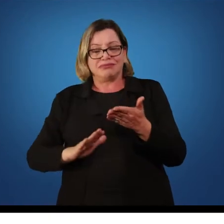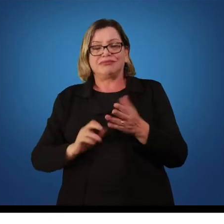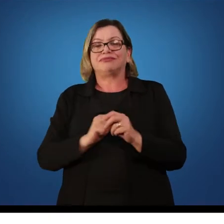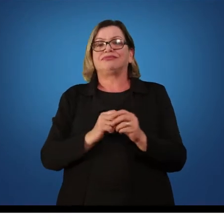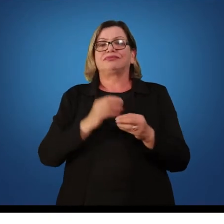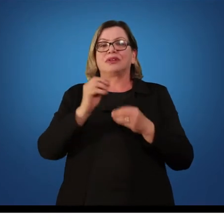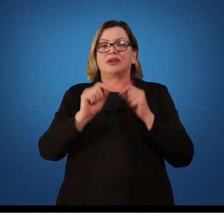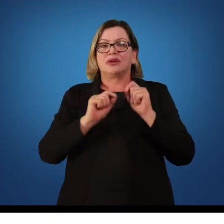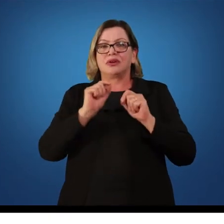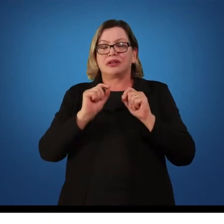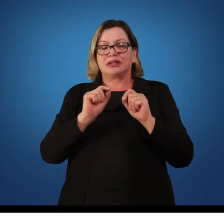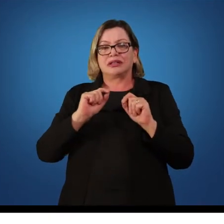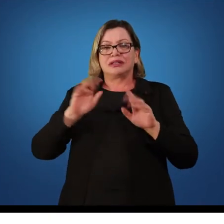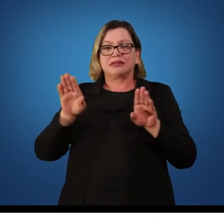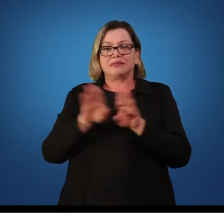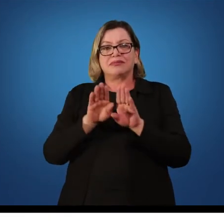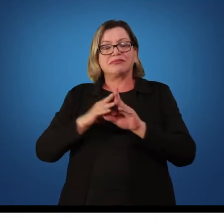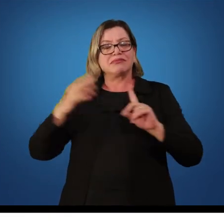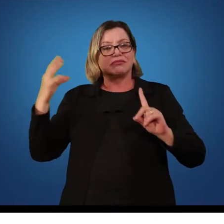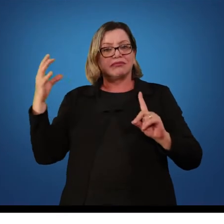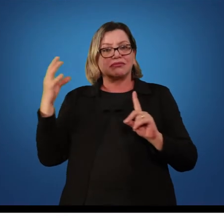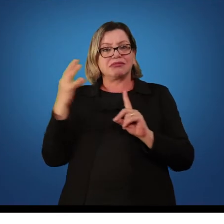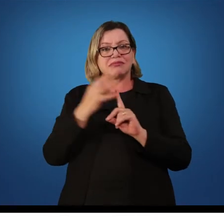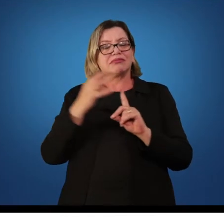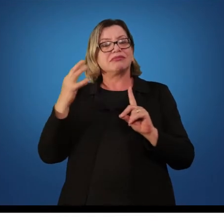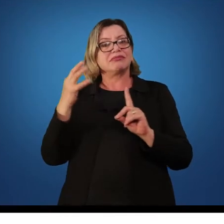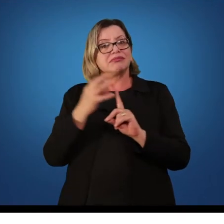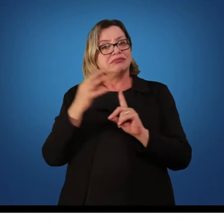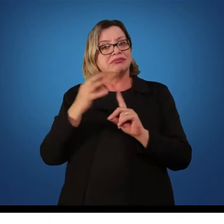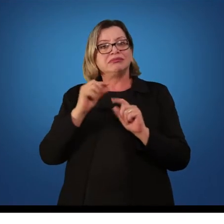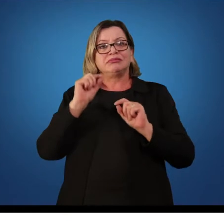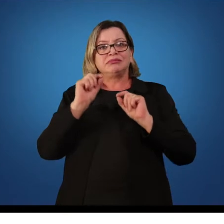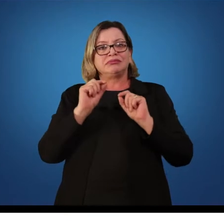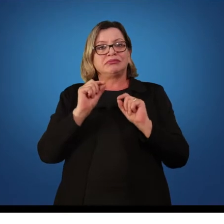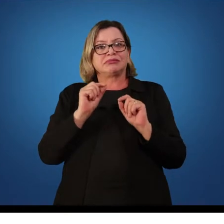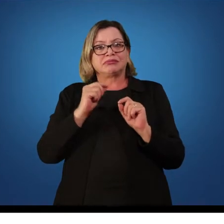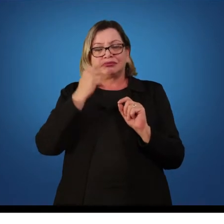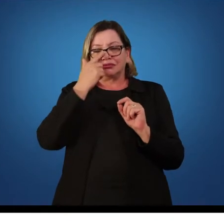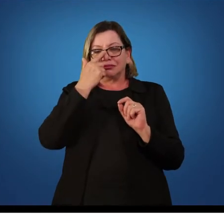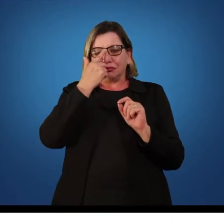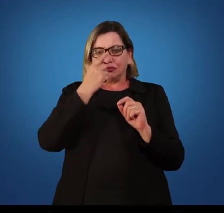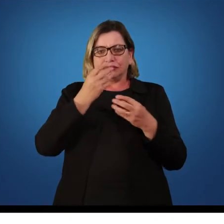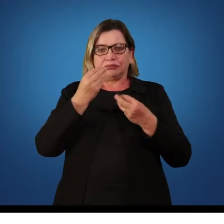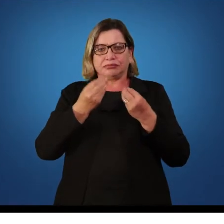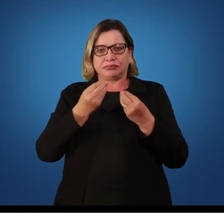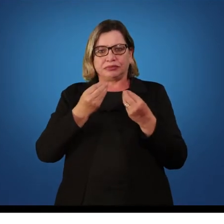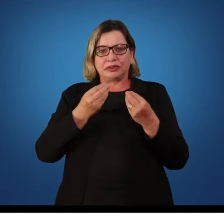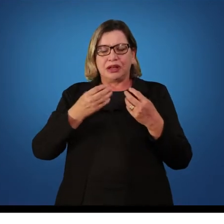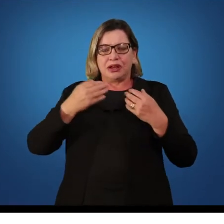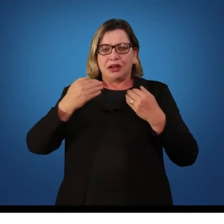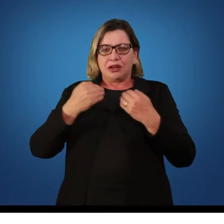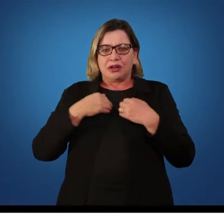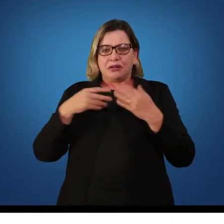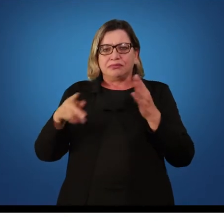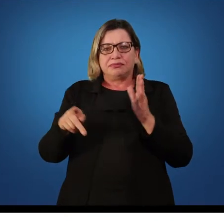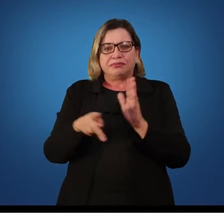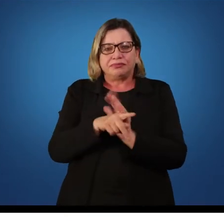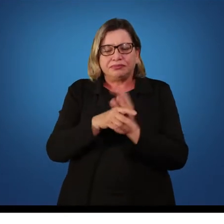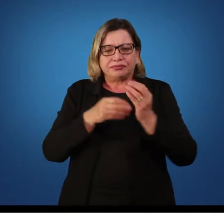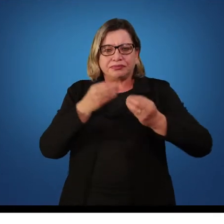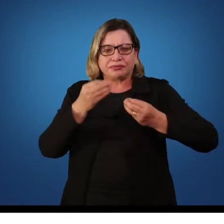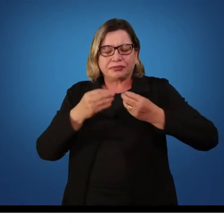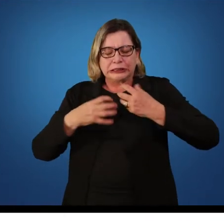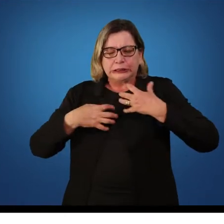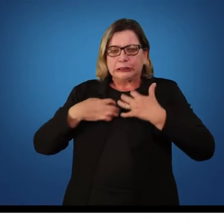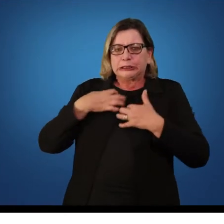Um outro fator que influencia é os níveis de ativação e